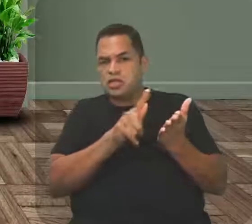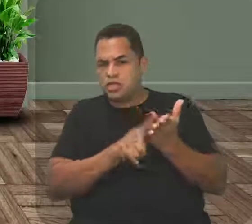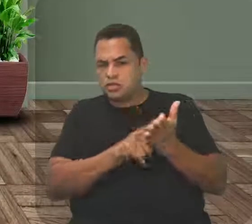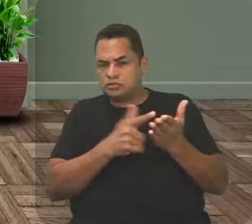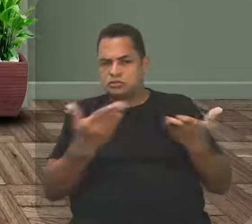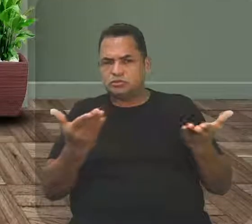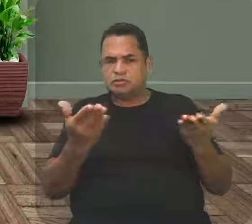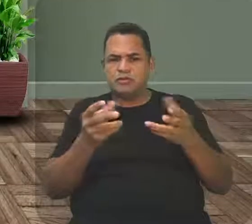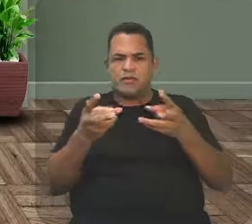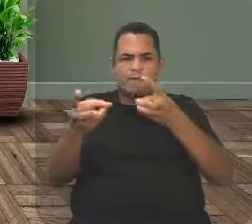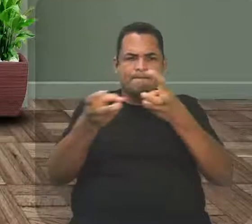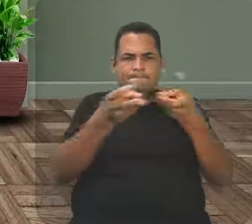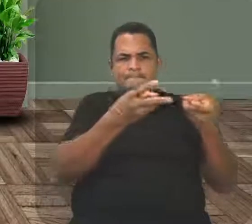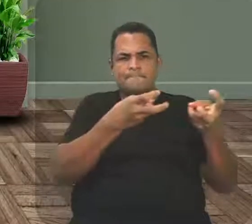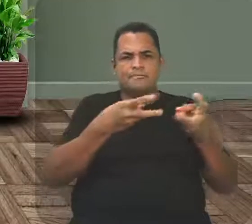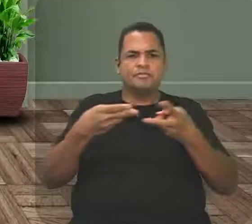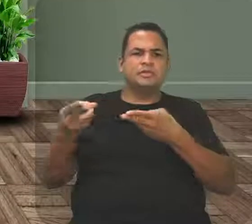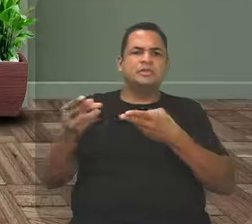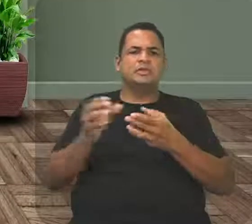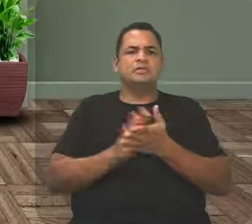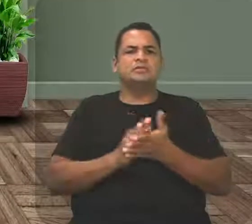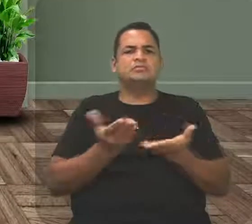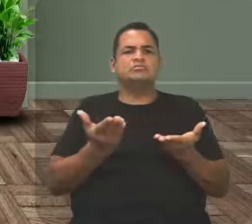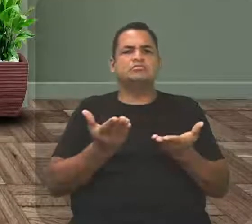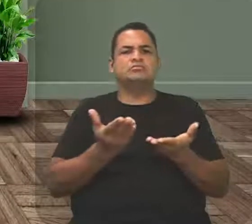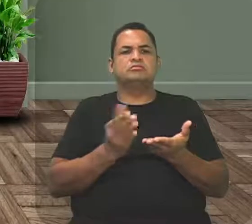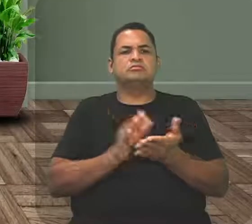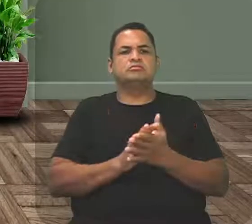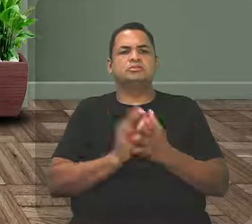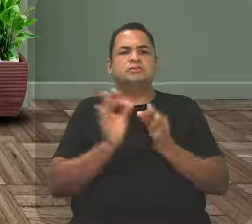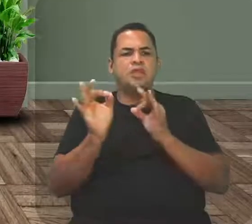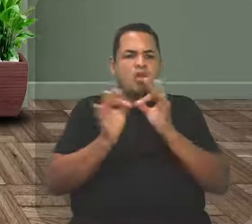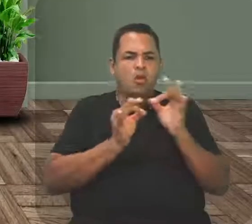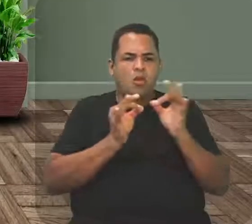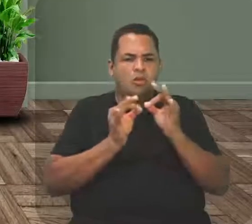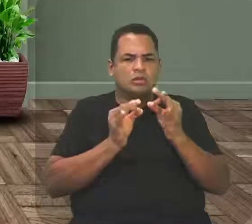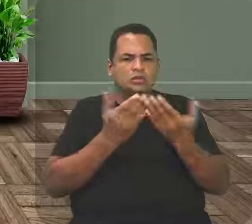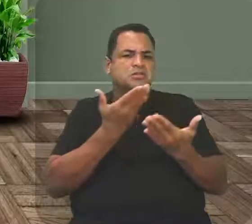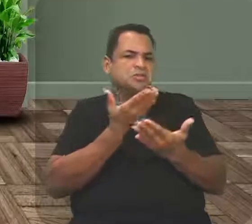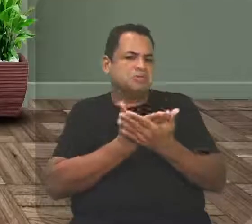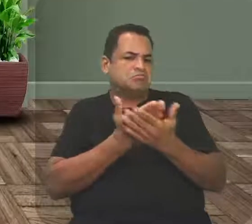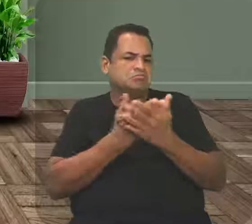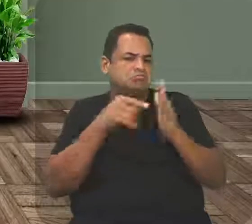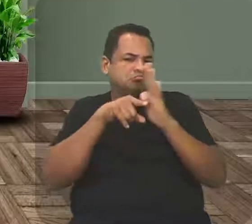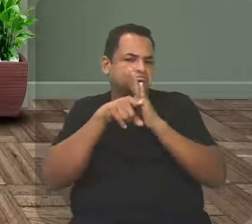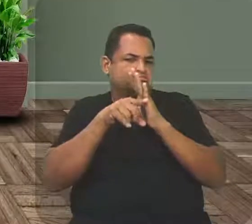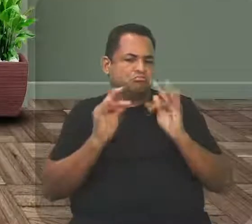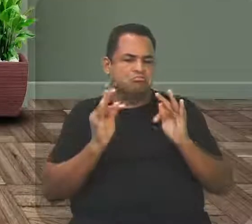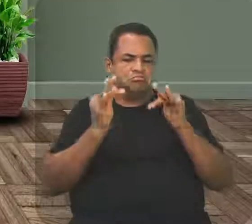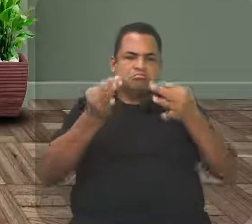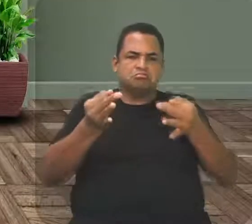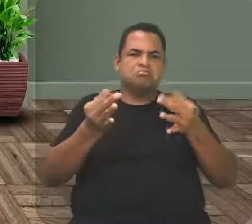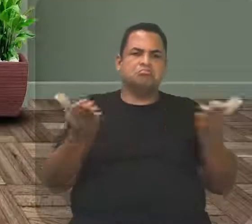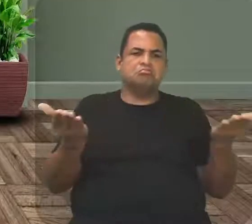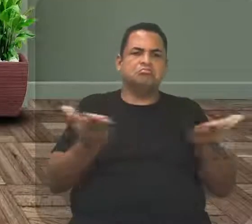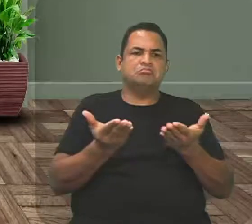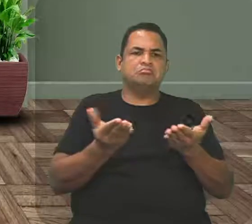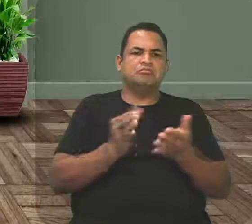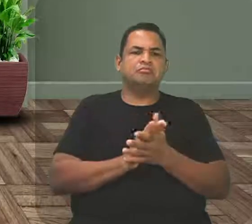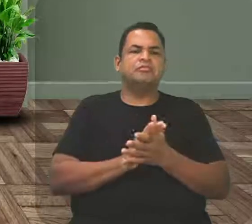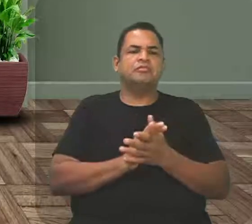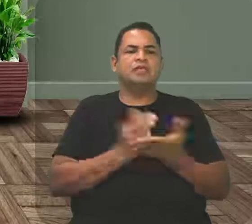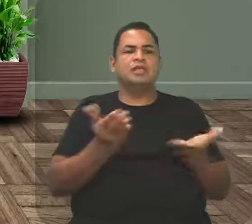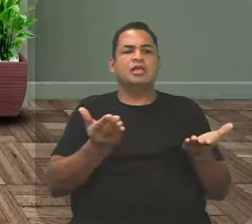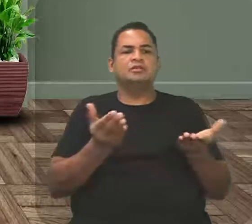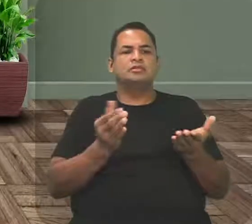e vai percebendo que você está aí sendo aí preparado para essa análise final, tá? E vai, com